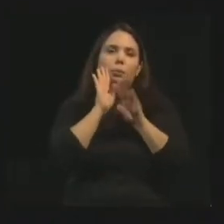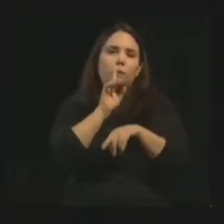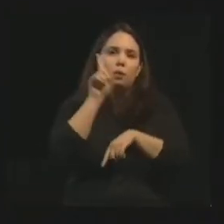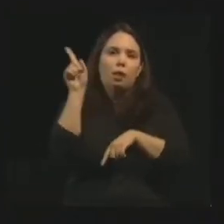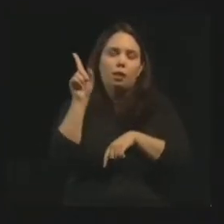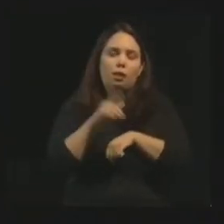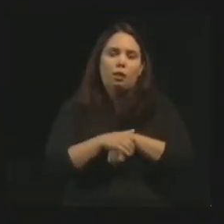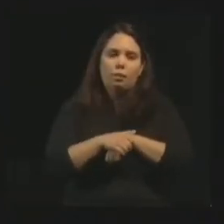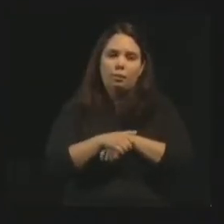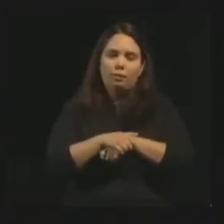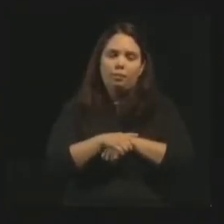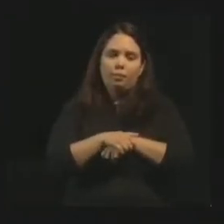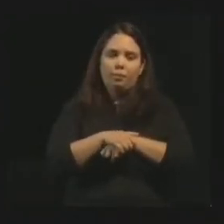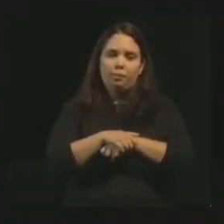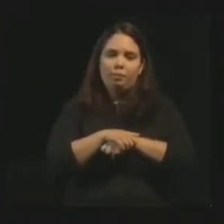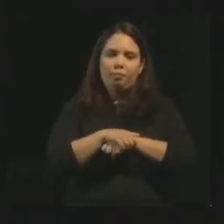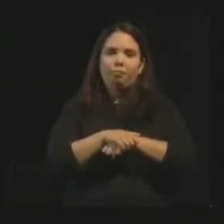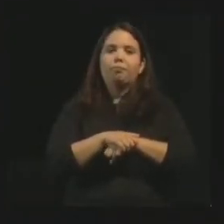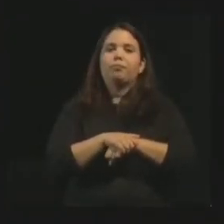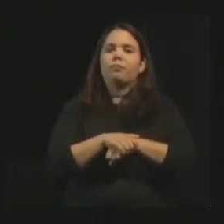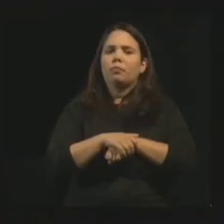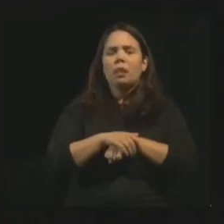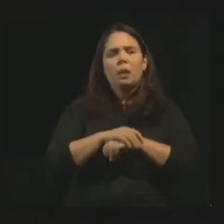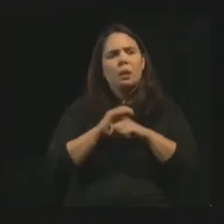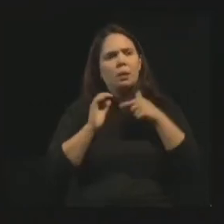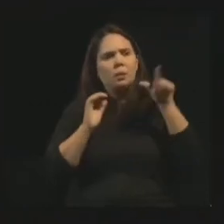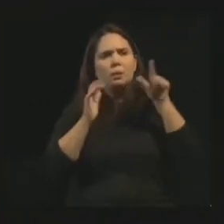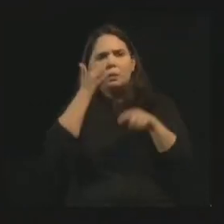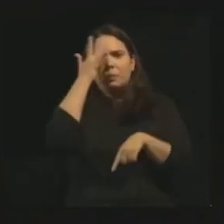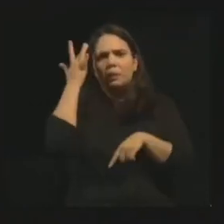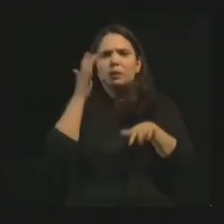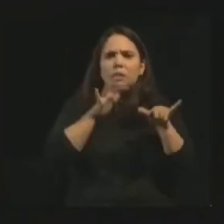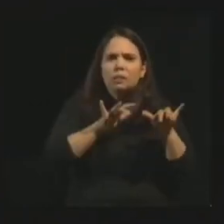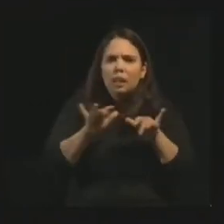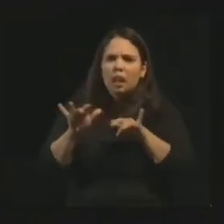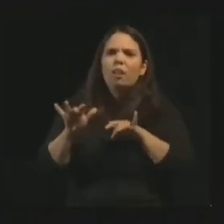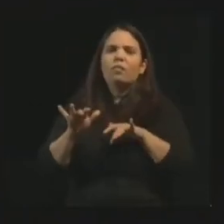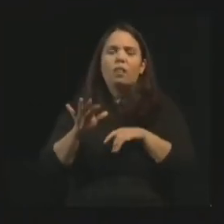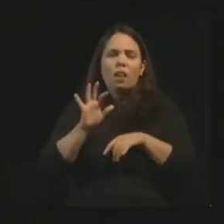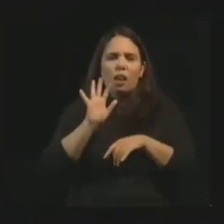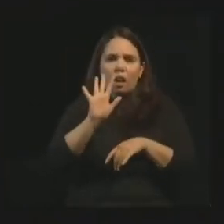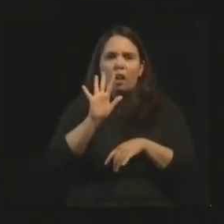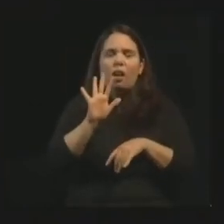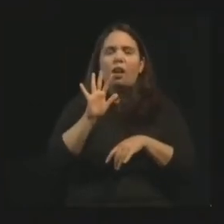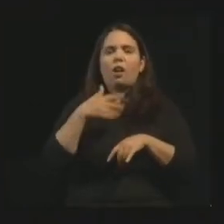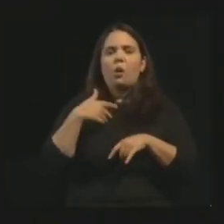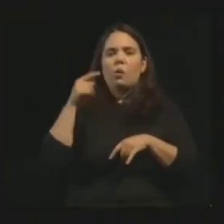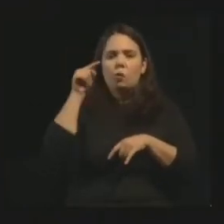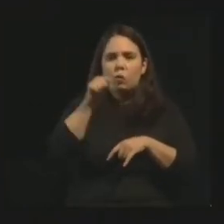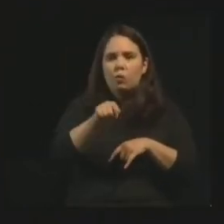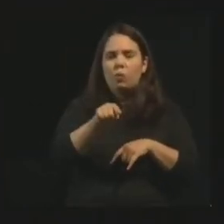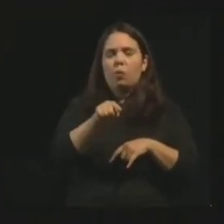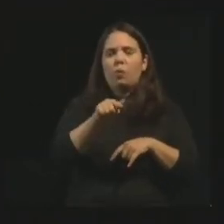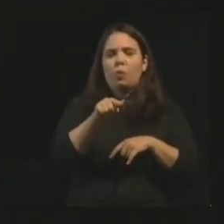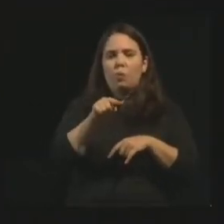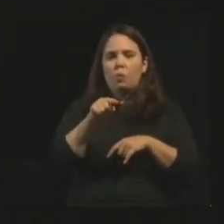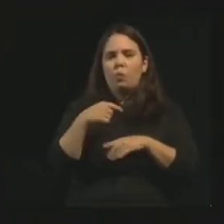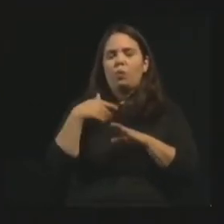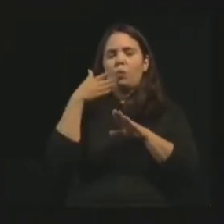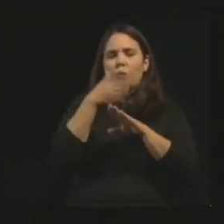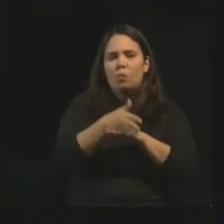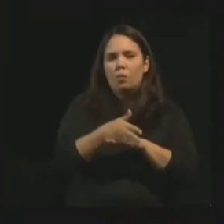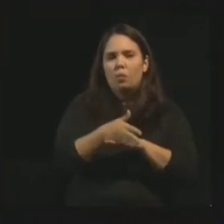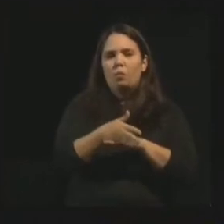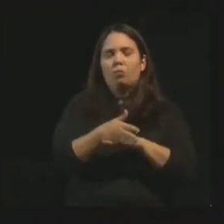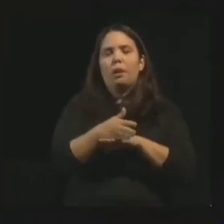em Fortaleza. Aí uma senhora, ah, escreve lá, ah, eu vou estar lá, vou dar um jeitinho de estar lá. Aí ele vai